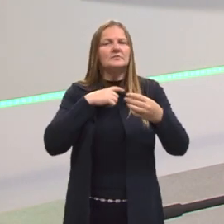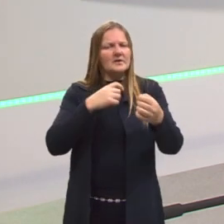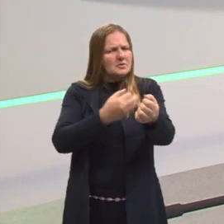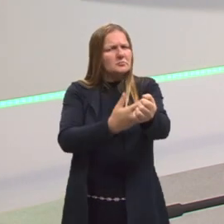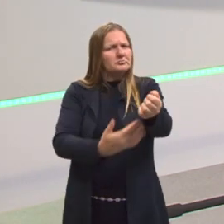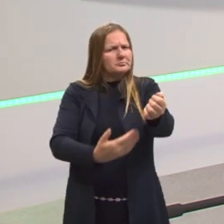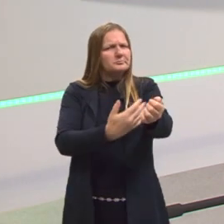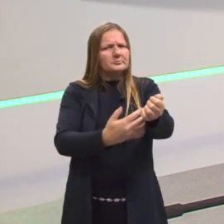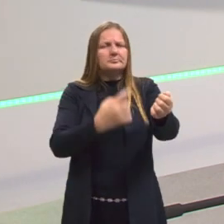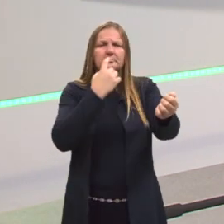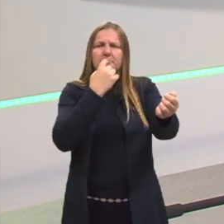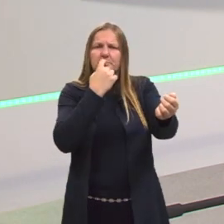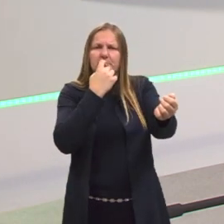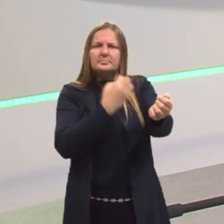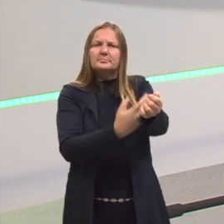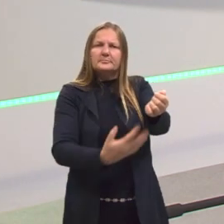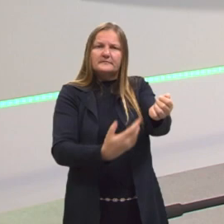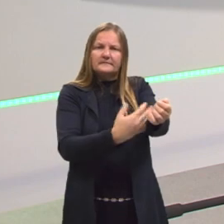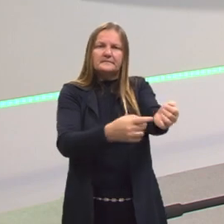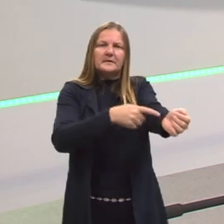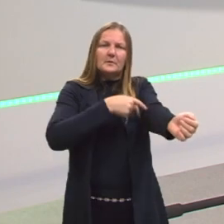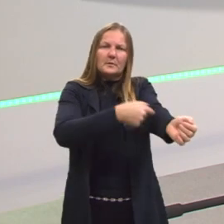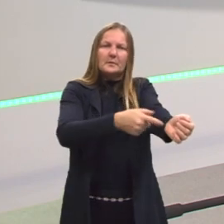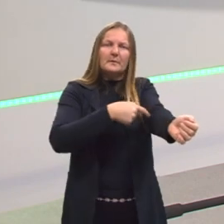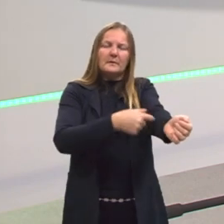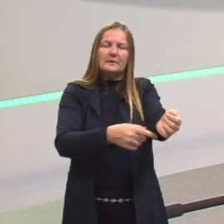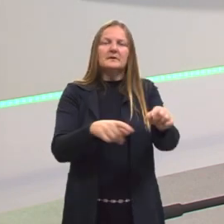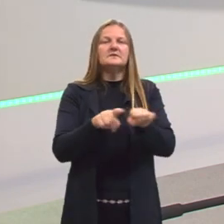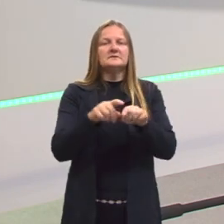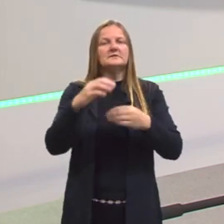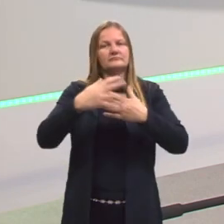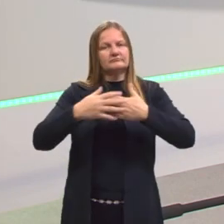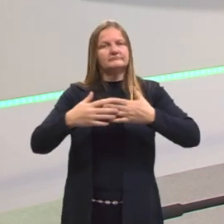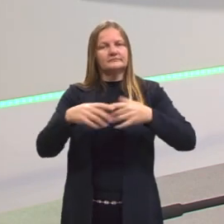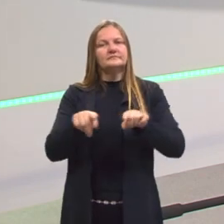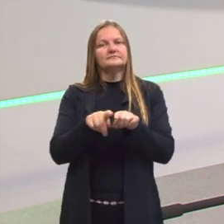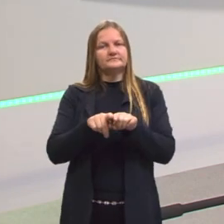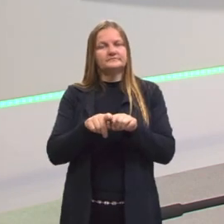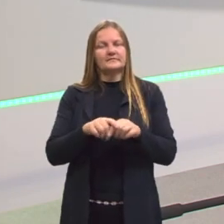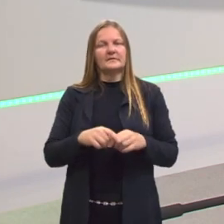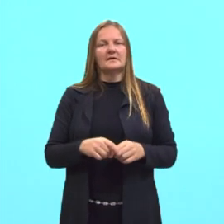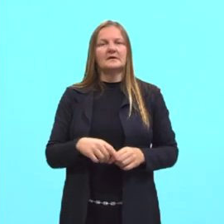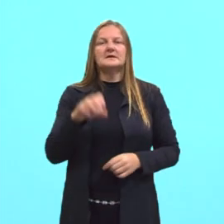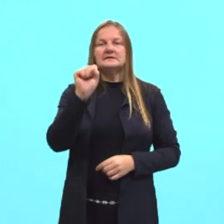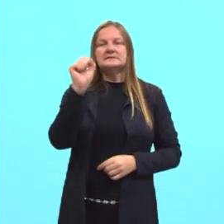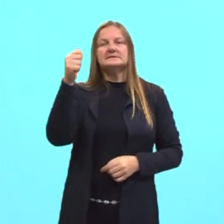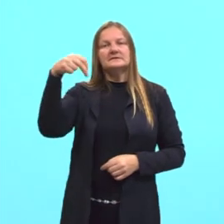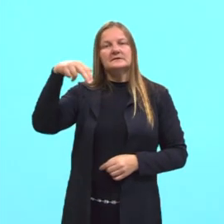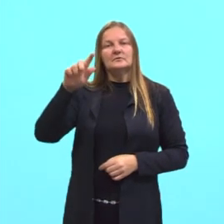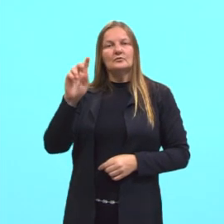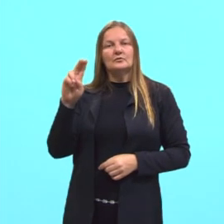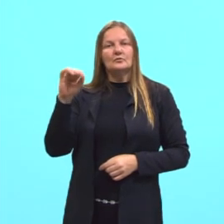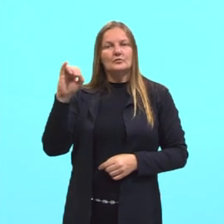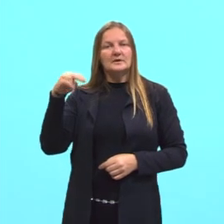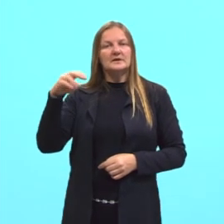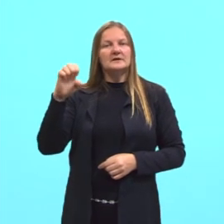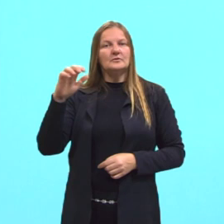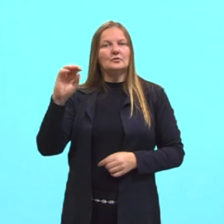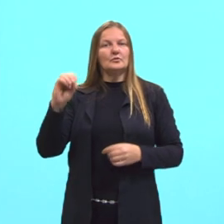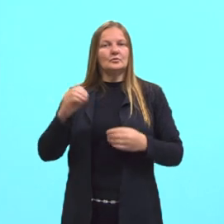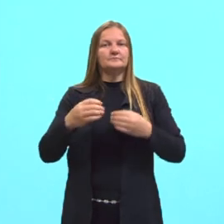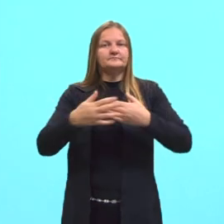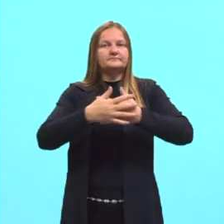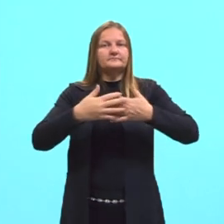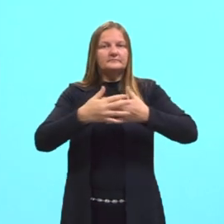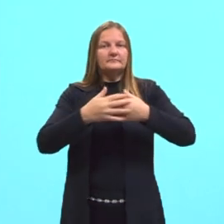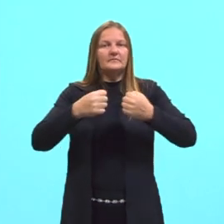várias células. Então, o sangue, sim, é um tecido. Tecido sanguíneo. Temos o tecido